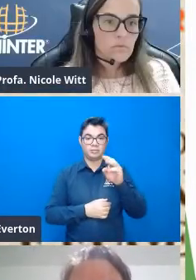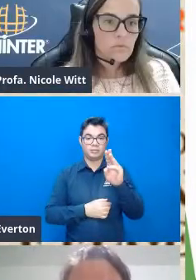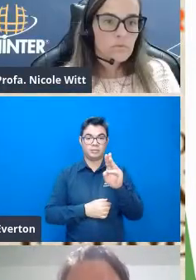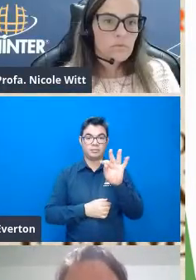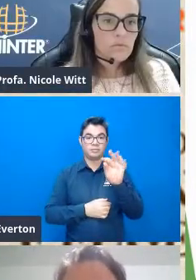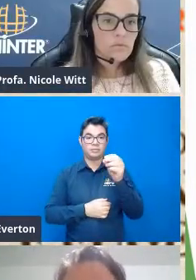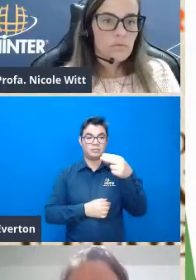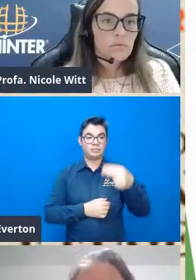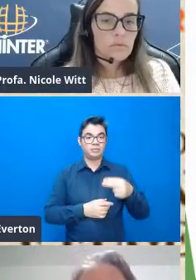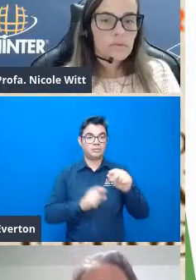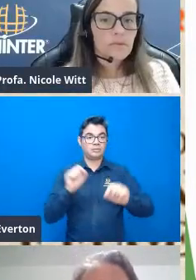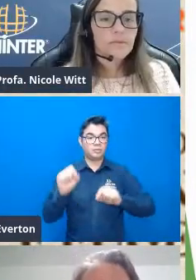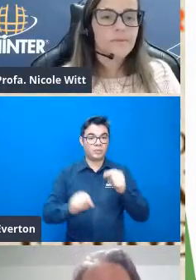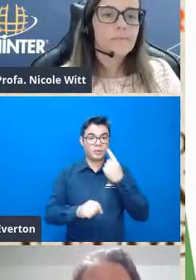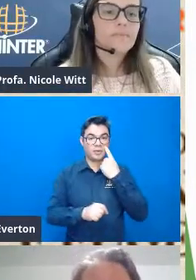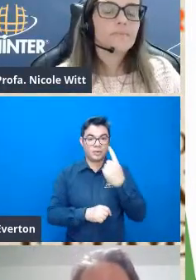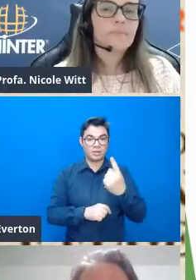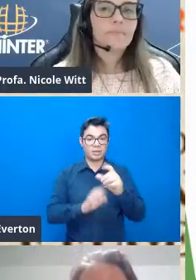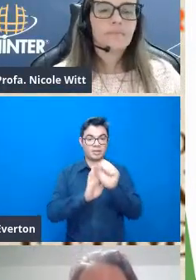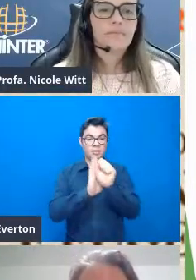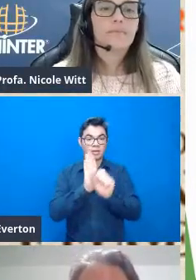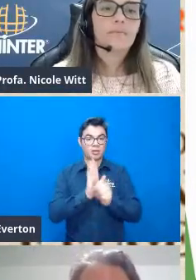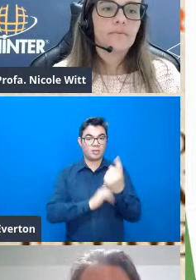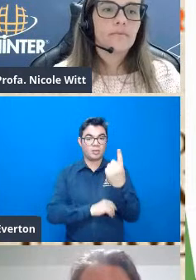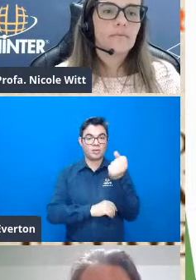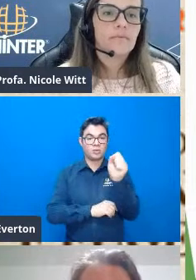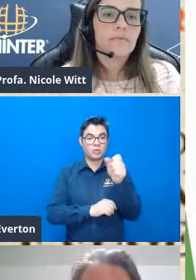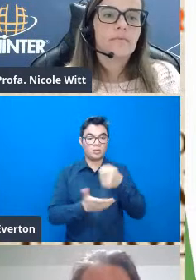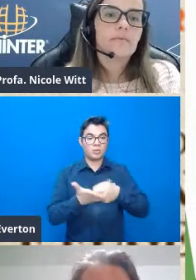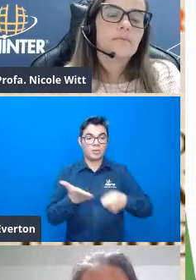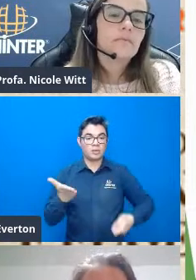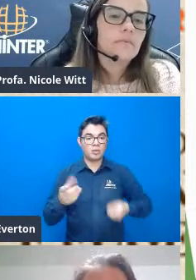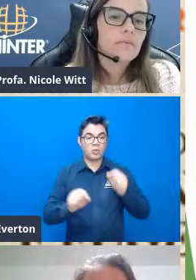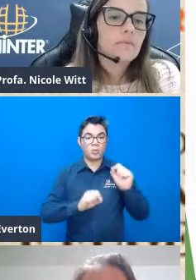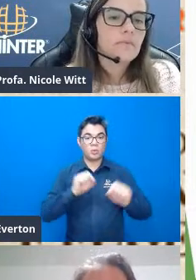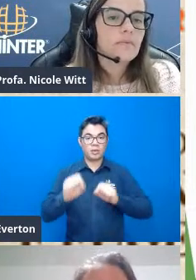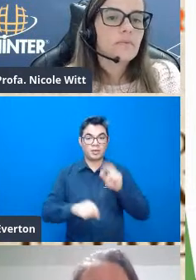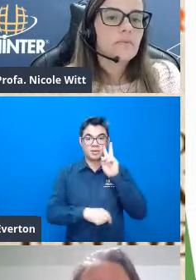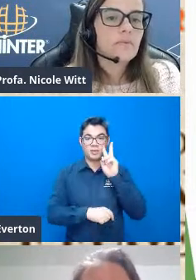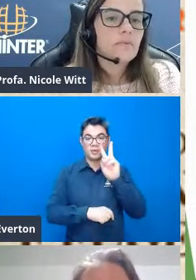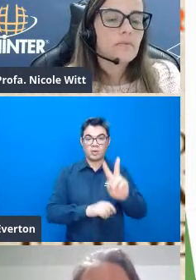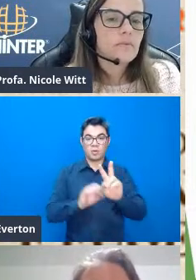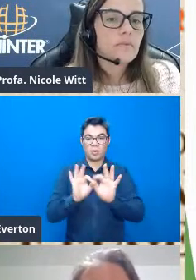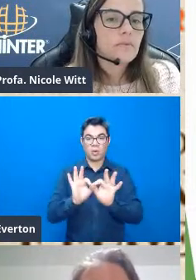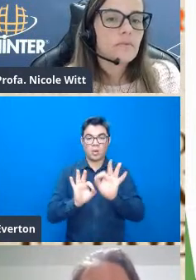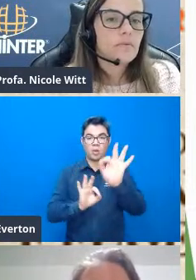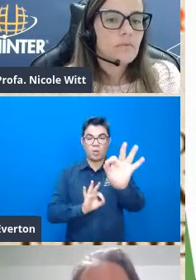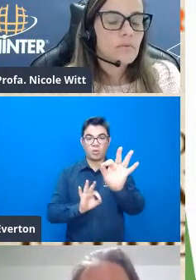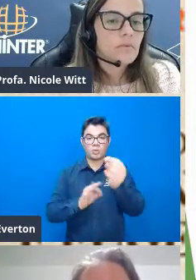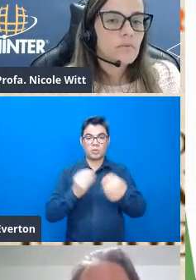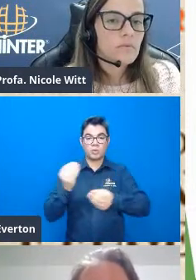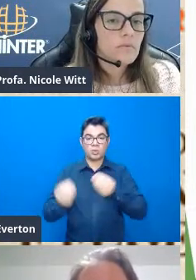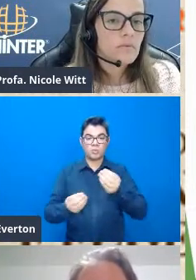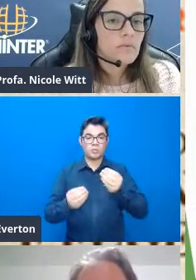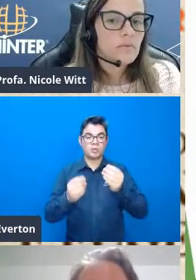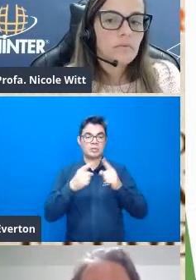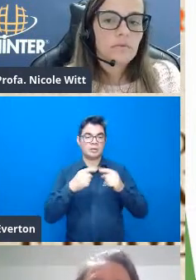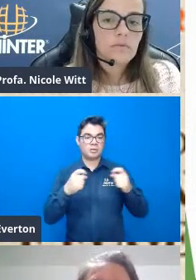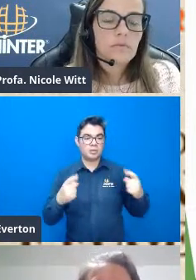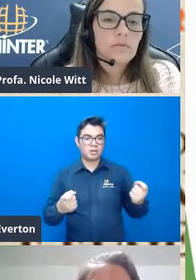no século 18 se não me engano ele falou que se ele viu mais longe como cientista como